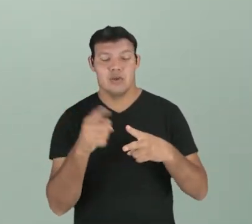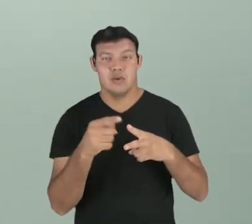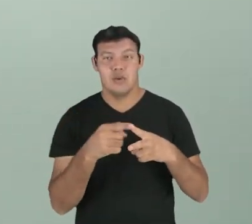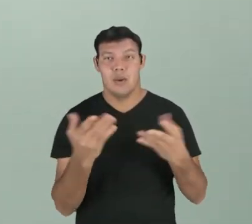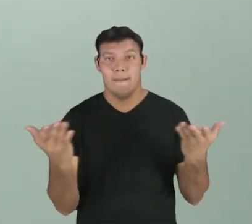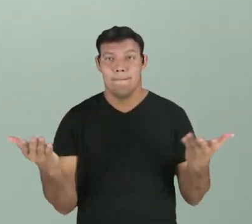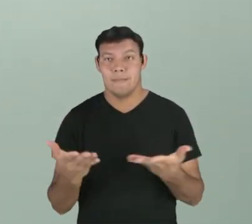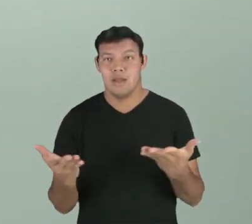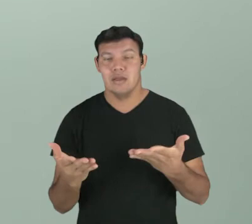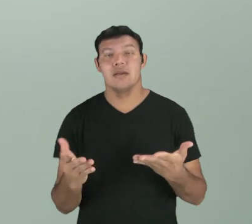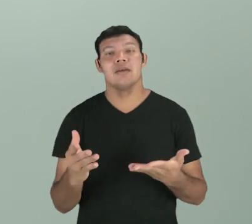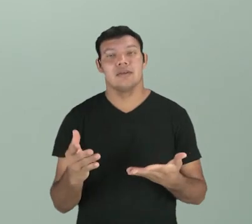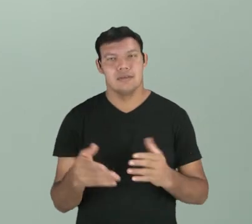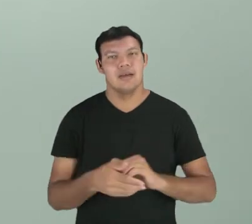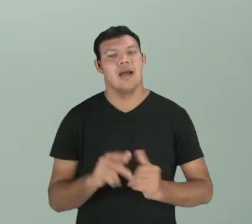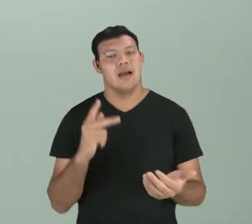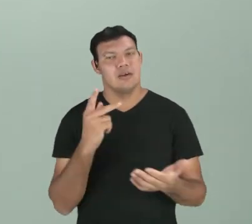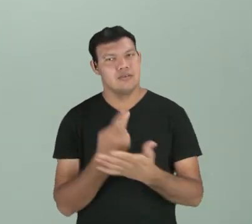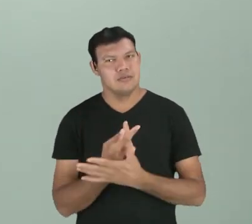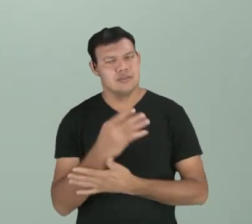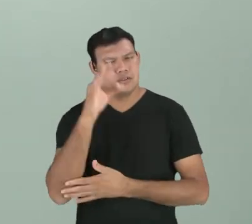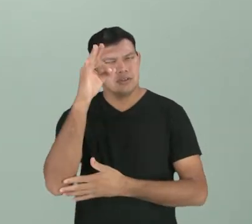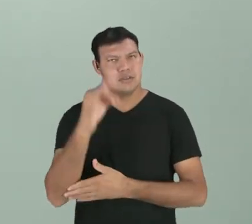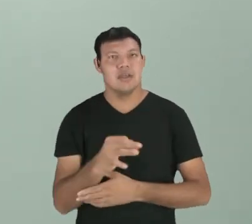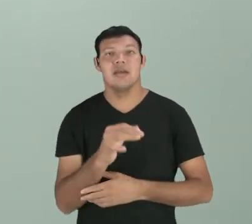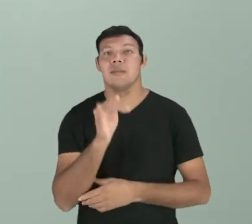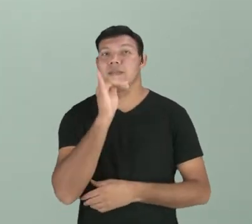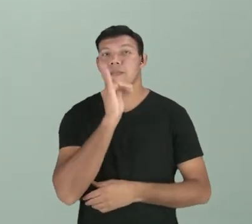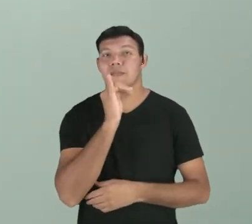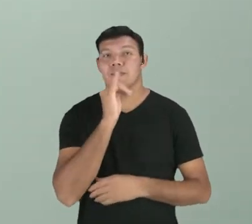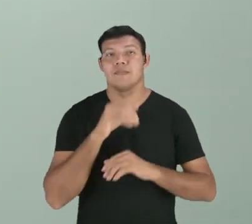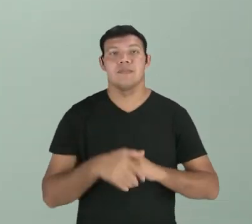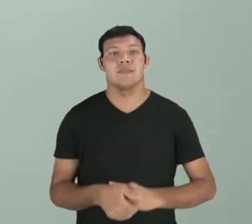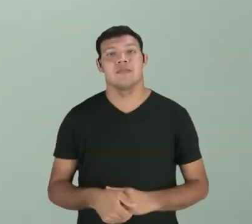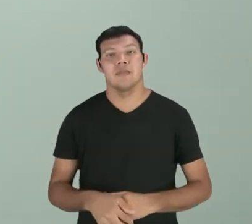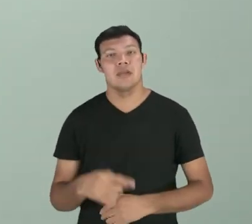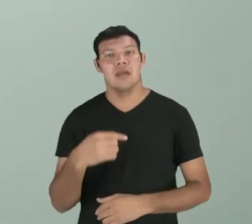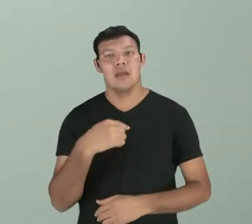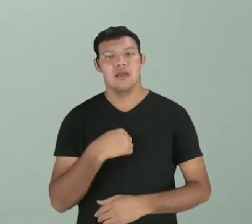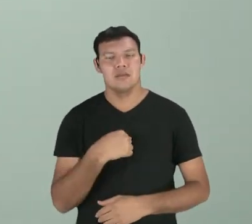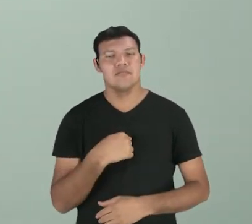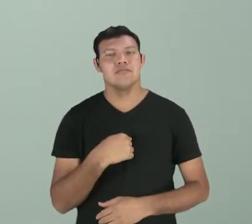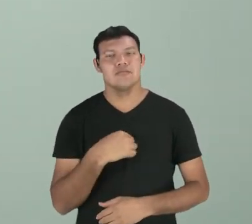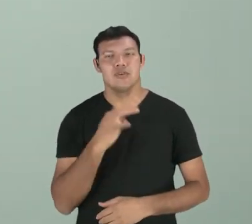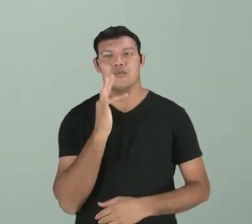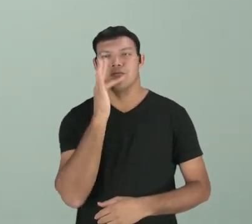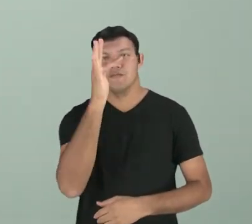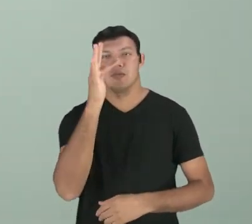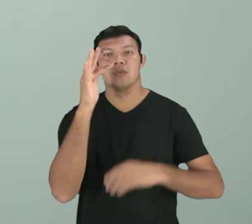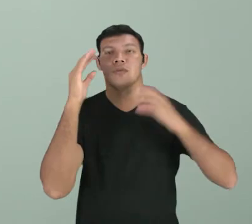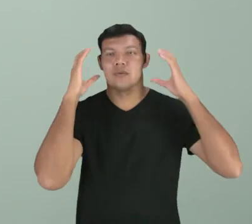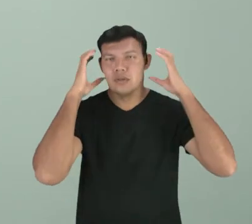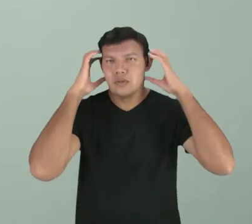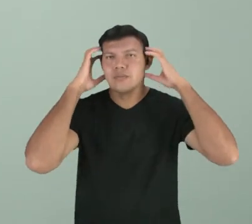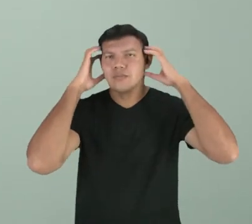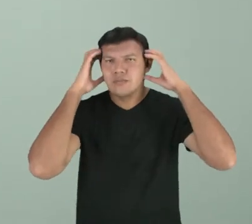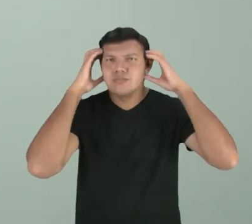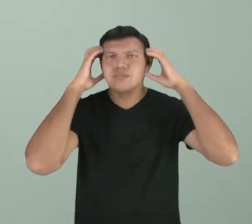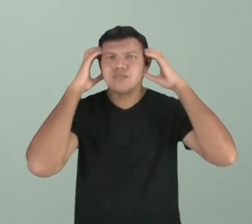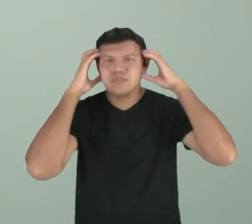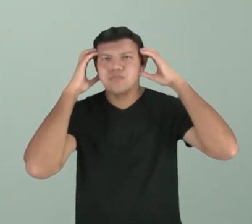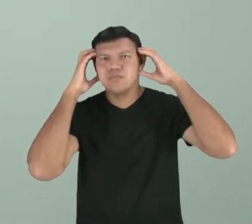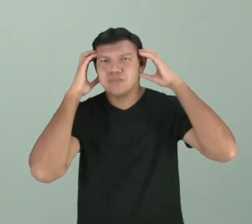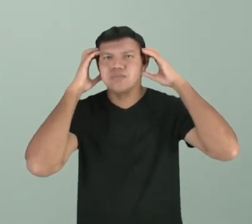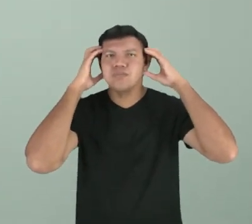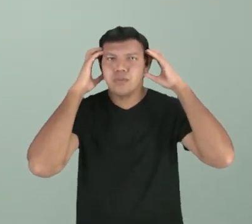ele vai ocorrer certamente. Olha o exemplo, eu ouvirei música. Essa ação certamente vai